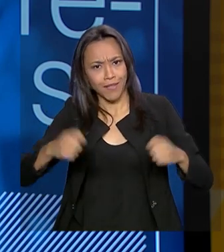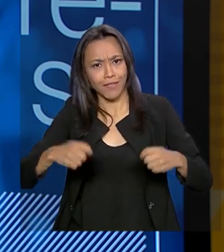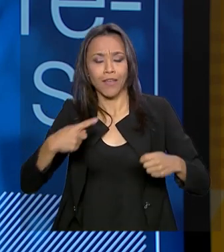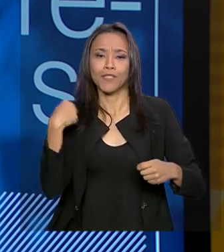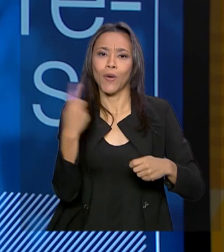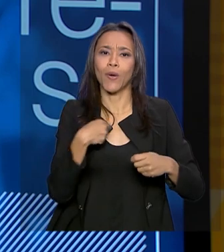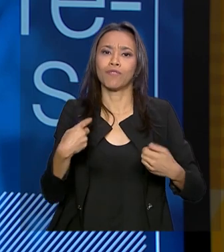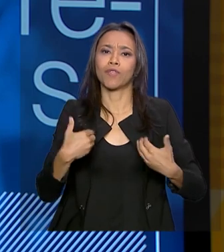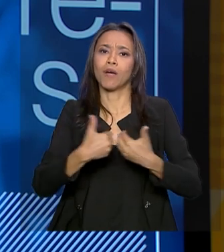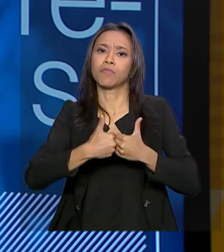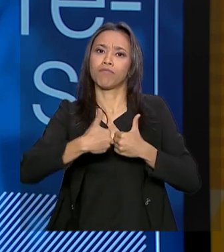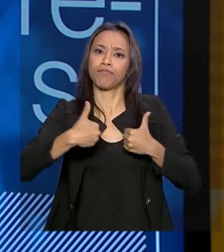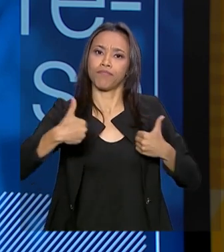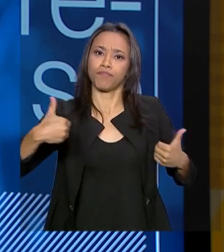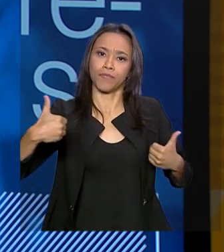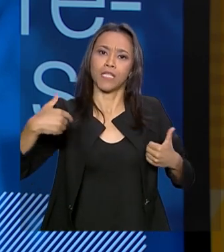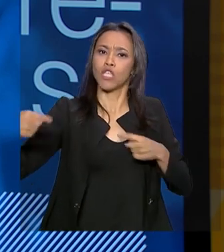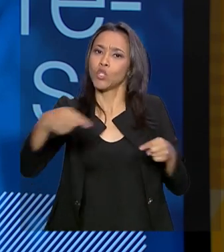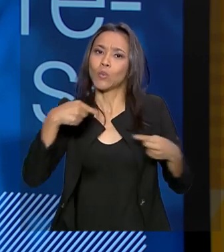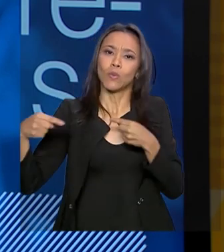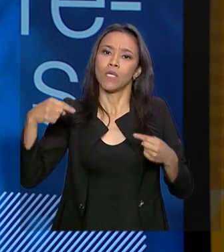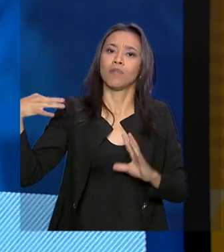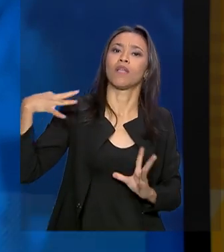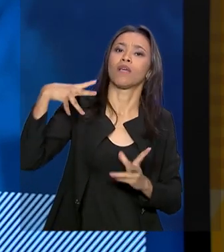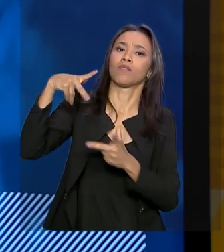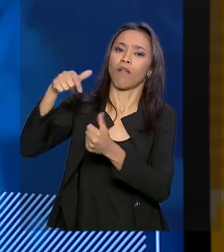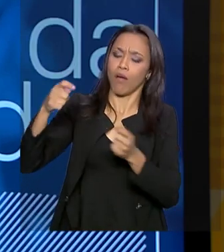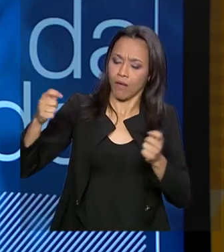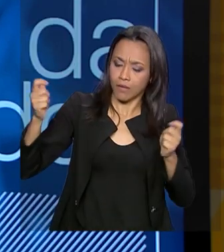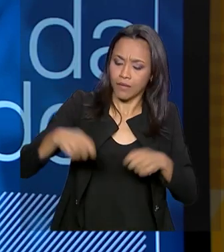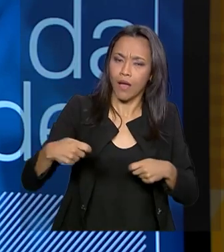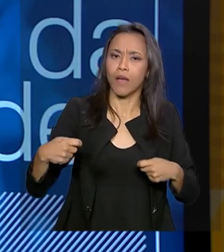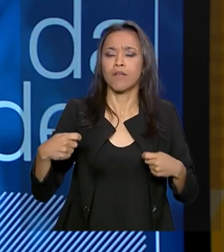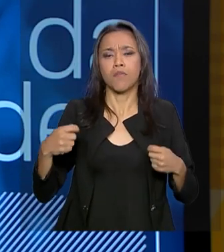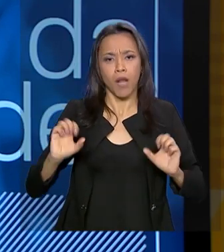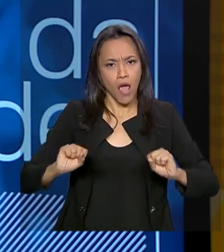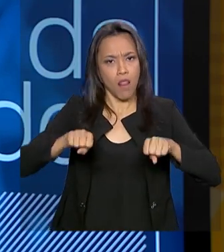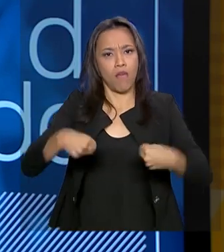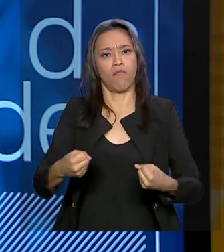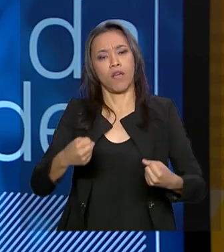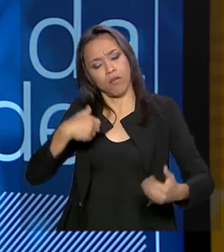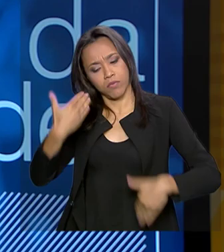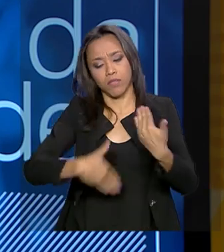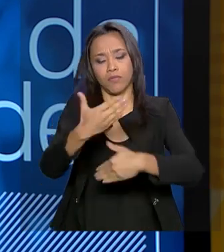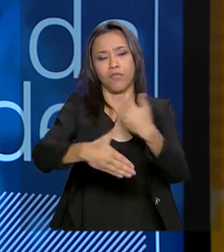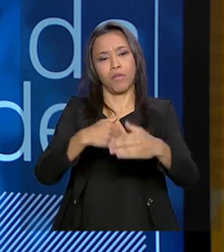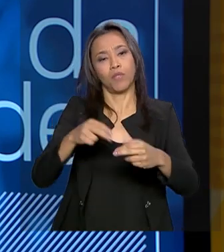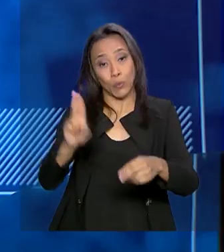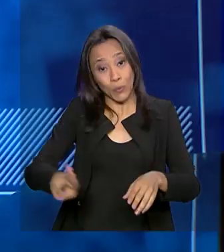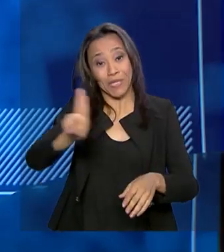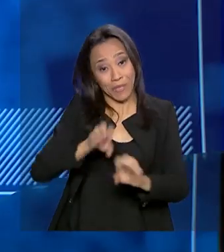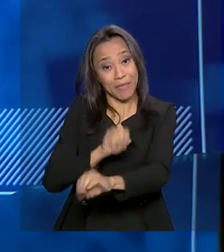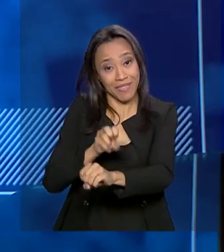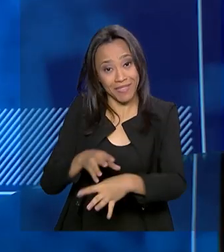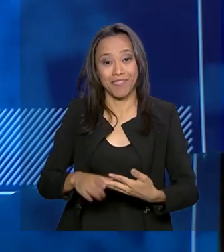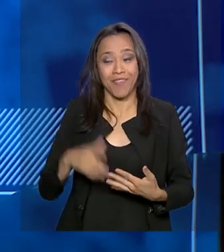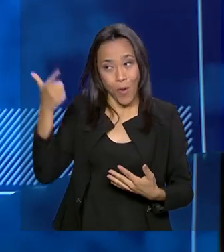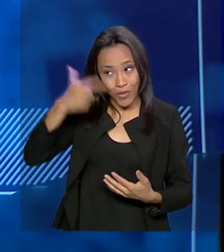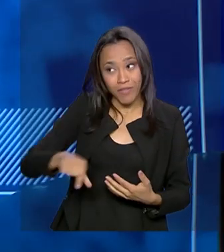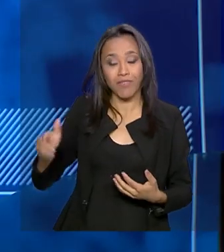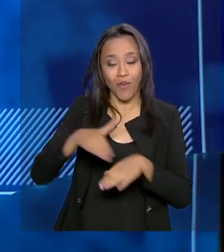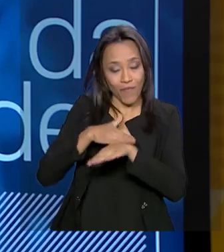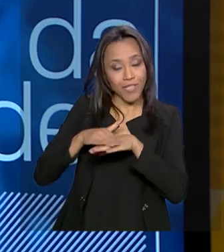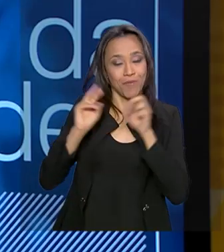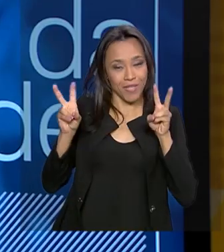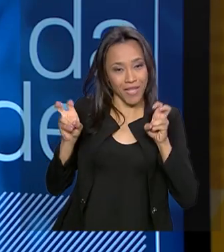distante do debate internacional e agora a gente tem o potencial de alavancar o nosso crescimento por meio da educação. Vamos conversar de novo sobre o Futuros.